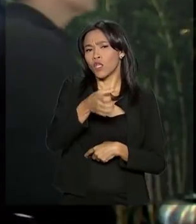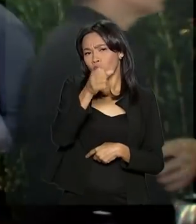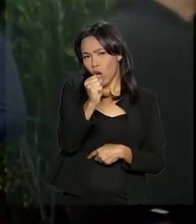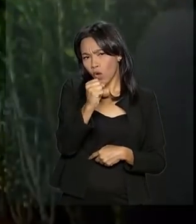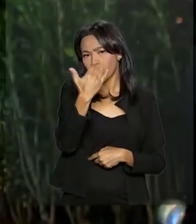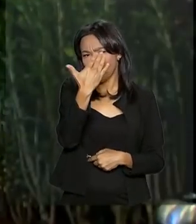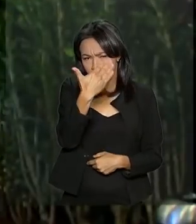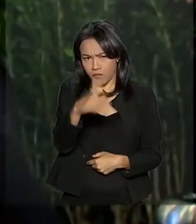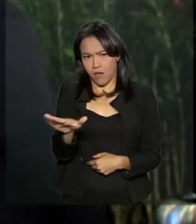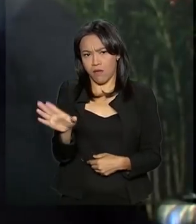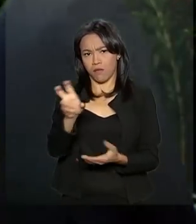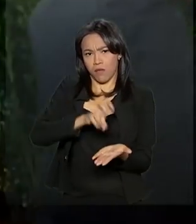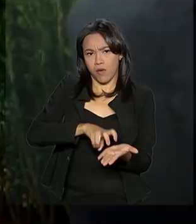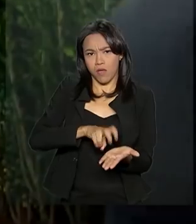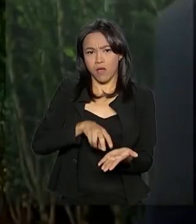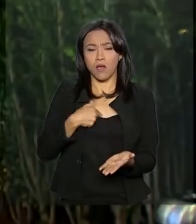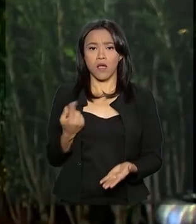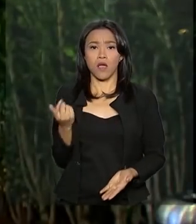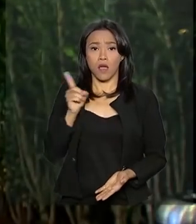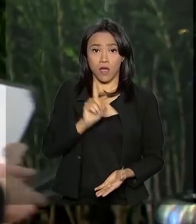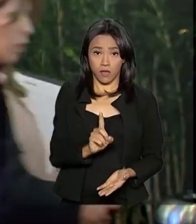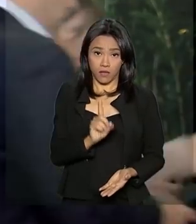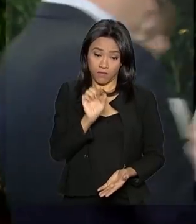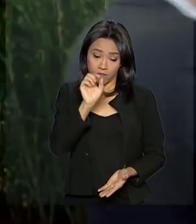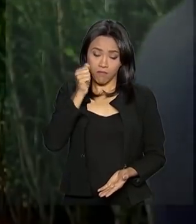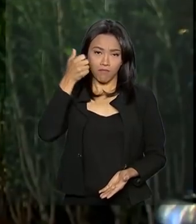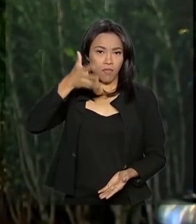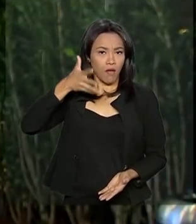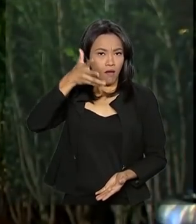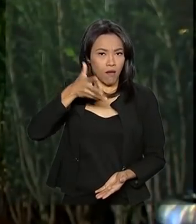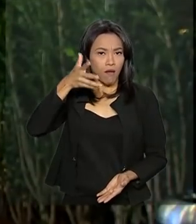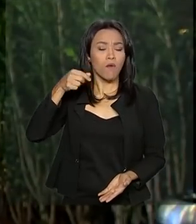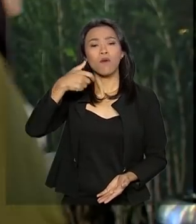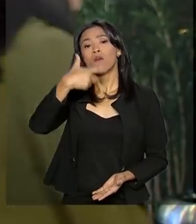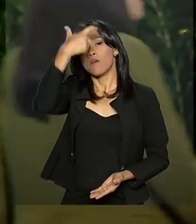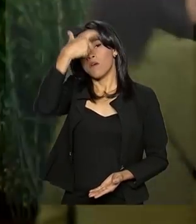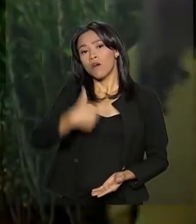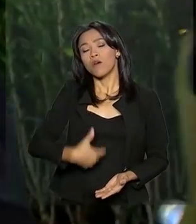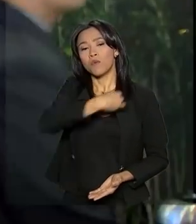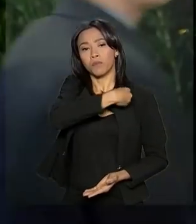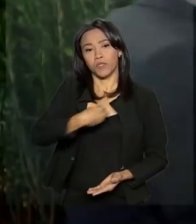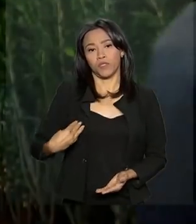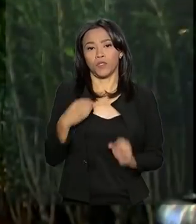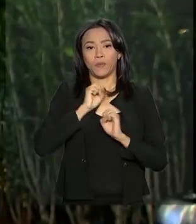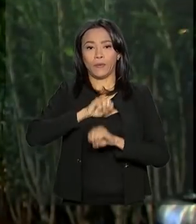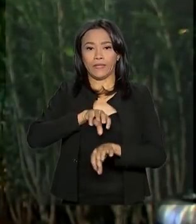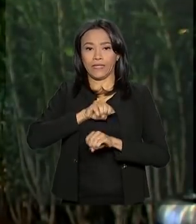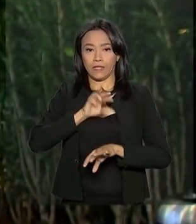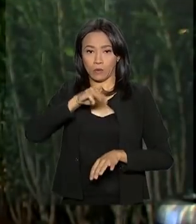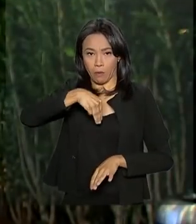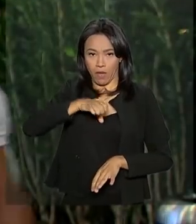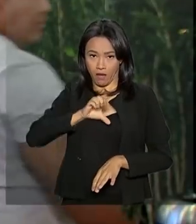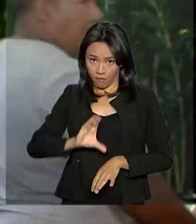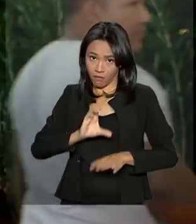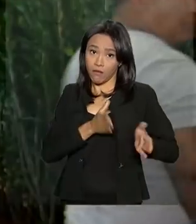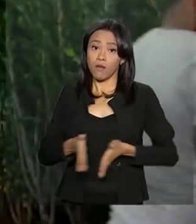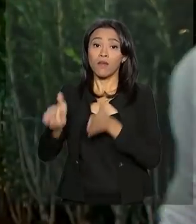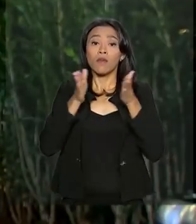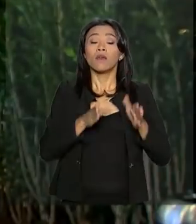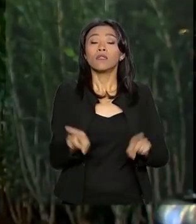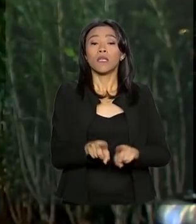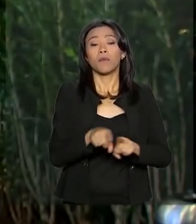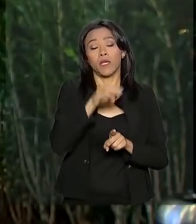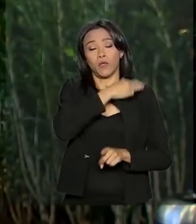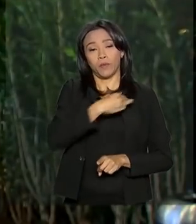30 minutos, falam na mesa aqui do LIDE, o ministro da Educação, Ricardo Vélez Rodrigues, e o ministro do Meio